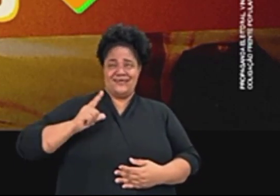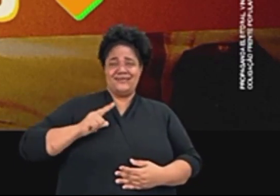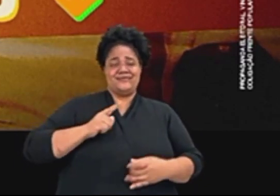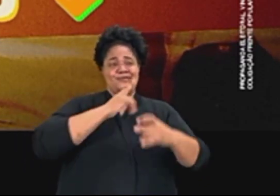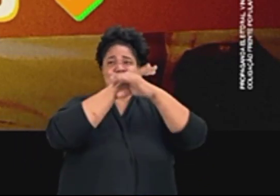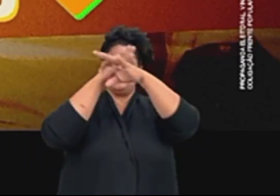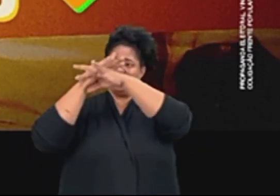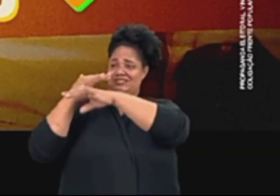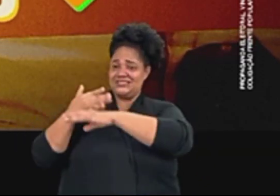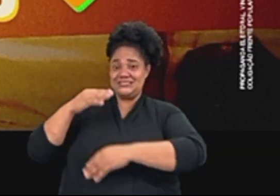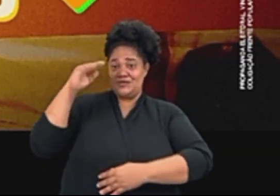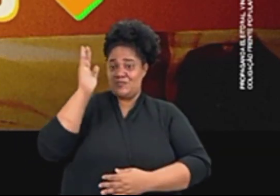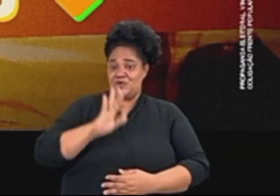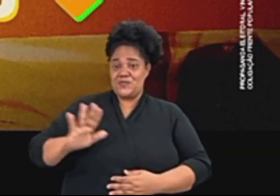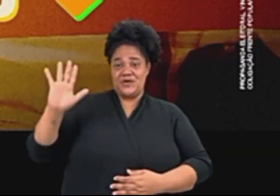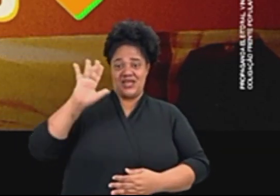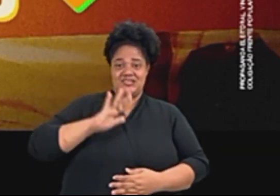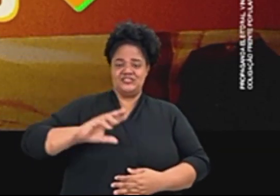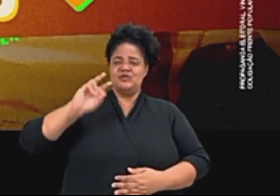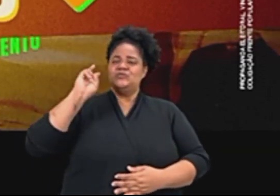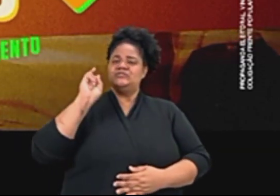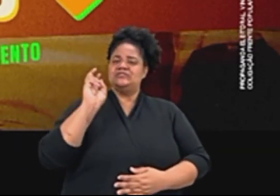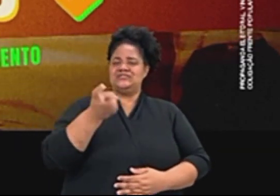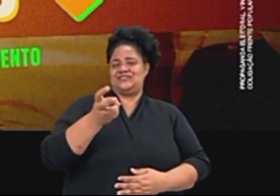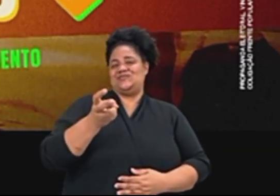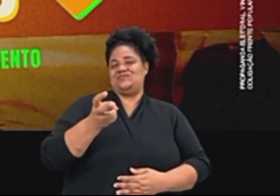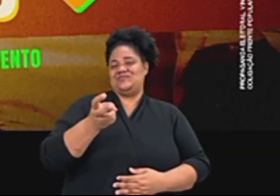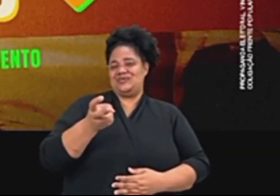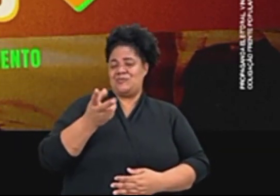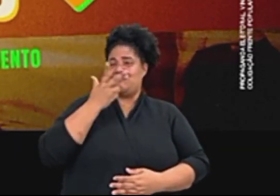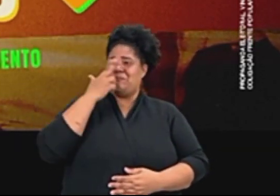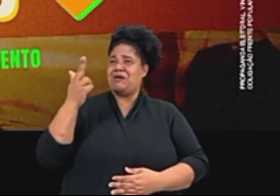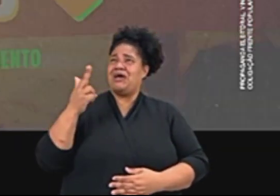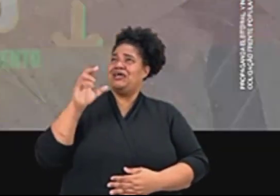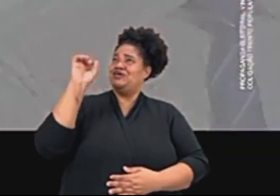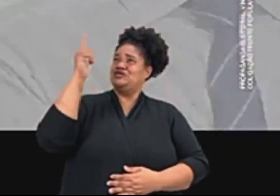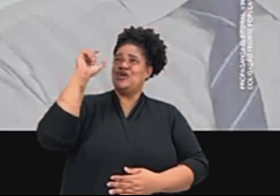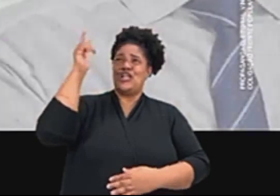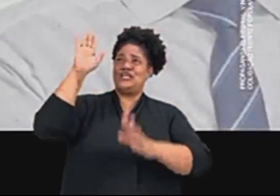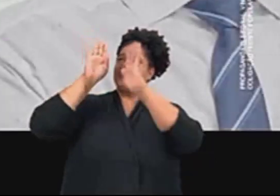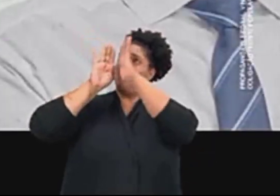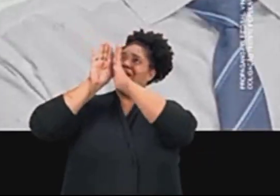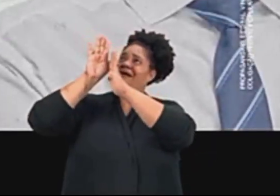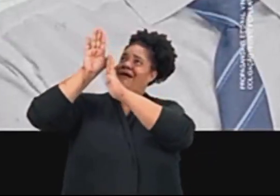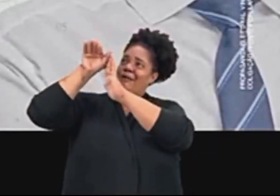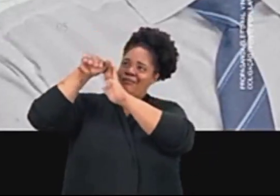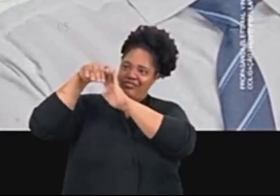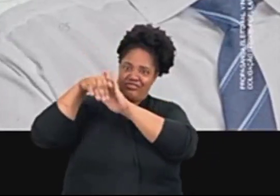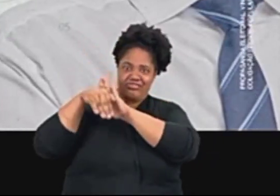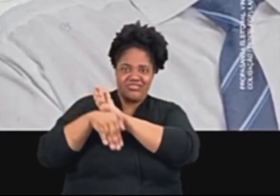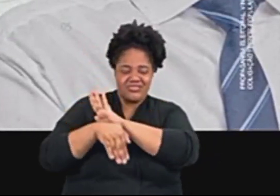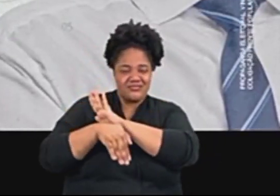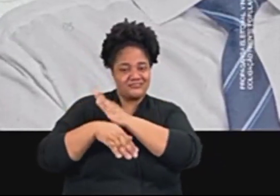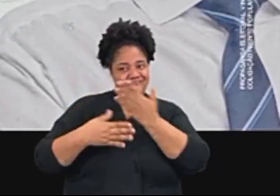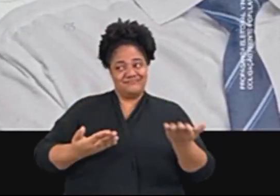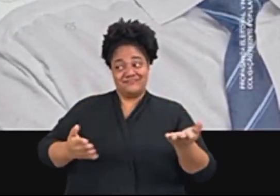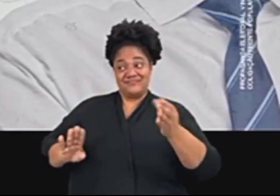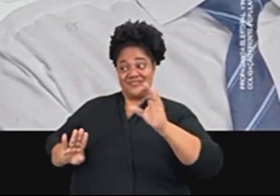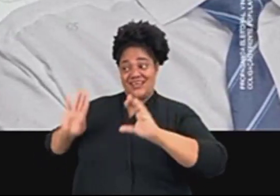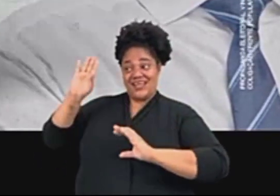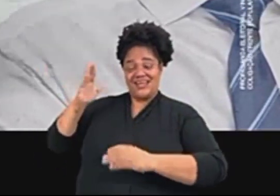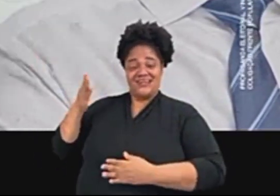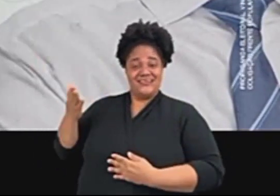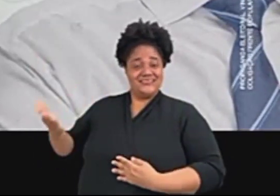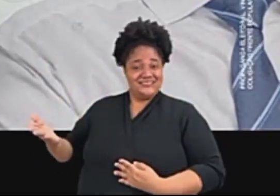municípios no Brasil. É como se Olinda estivesse na zona de rebaixamento, sabe? E a candidata de Lupércio, que fez uma